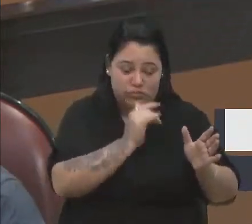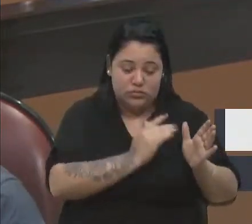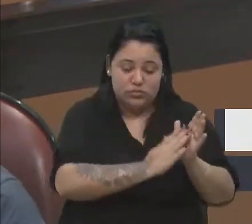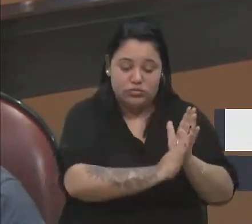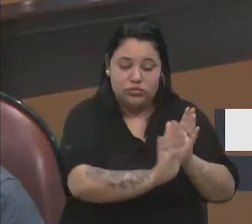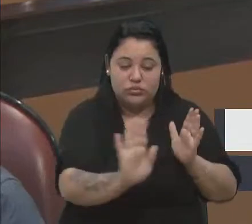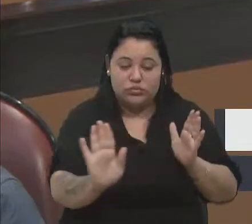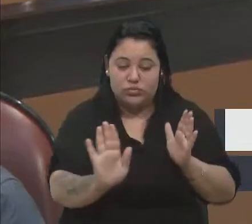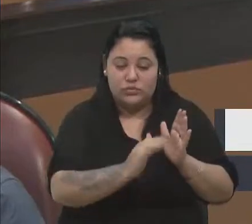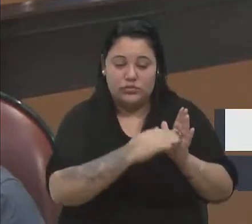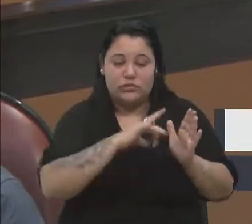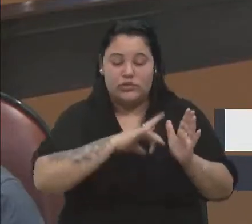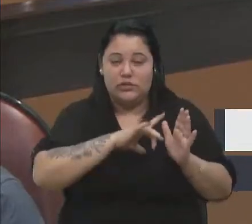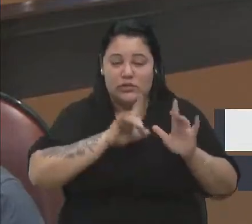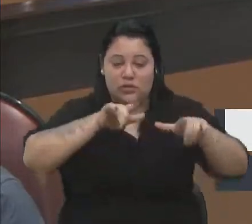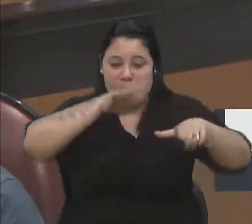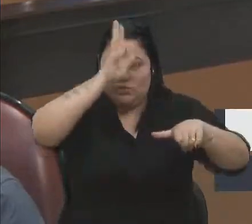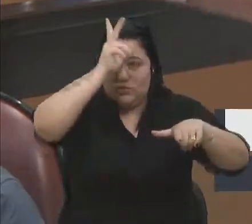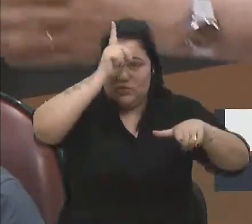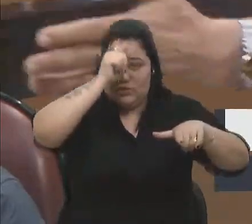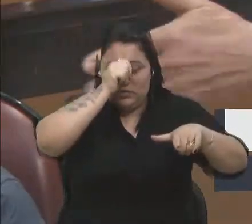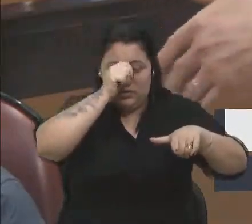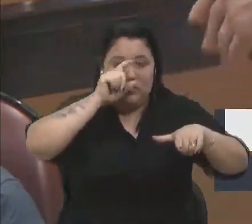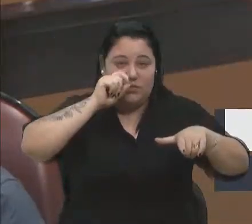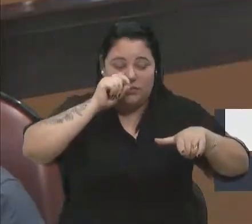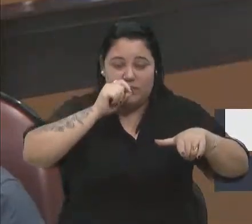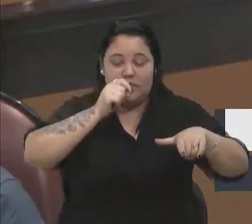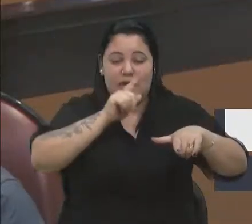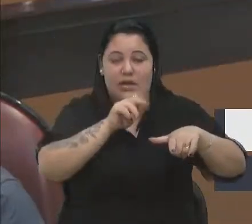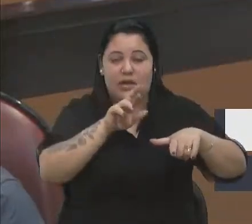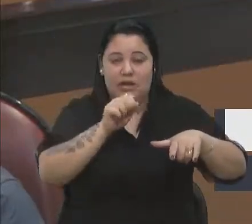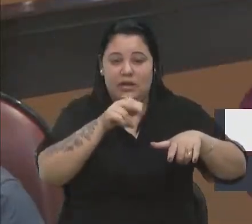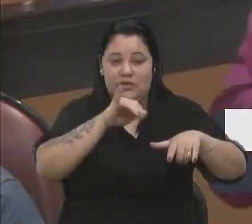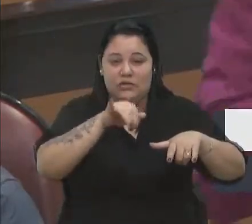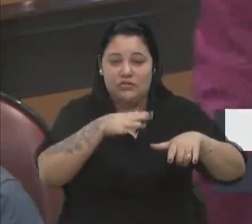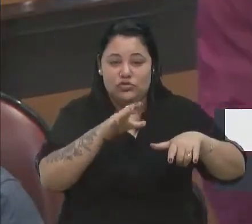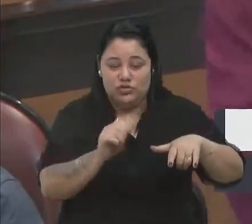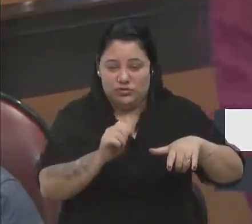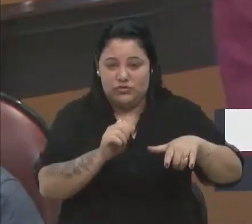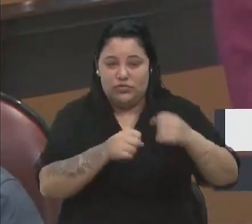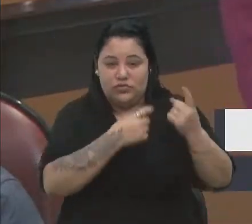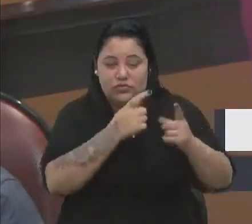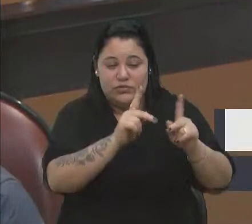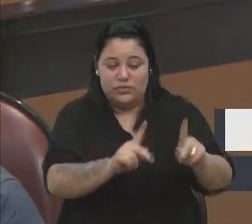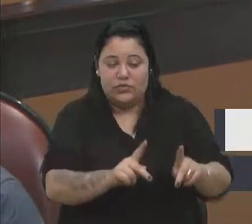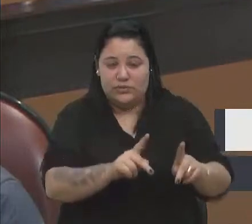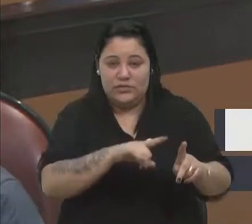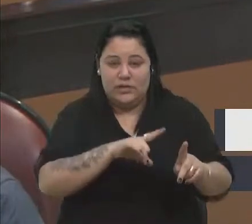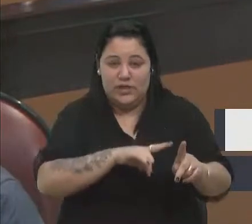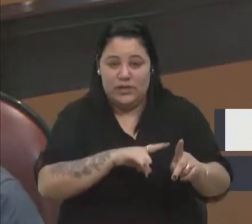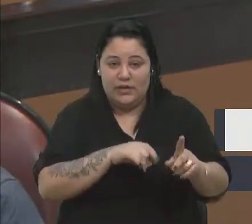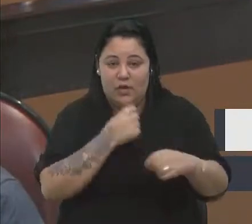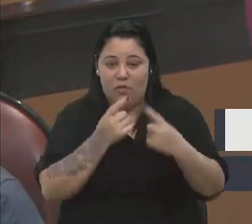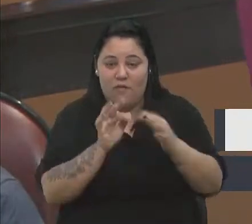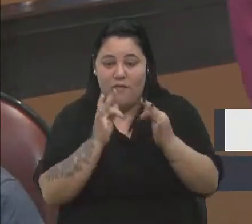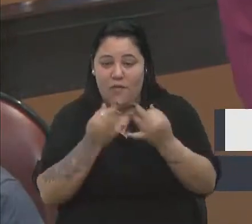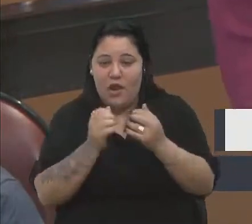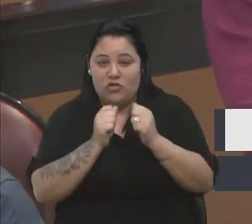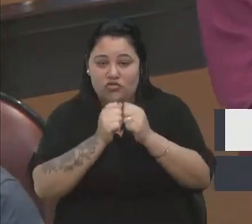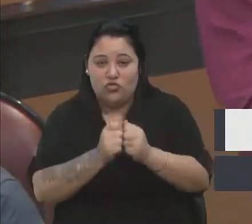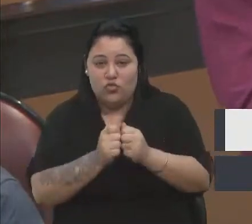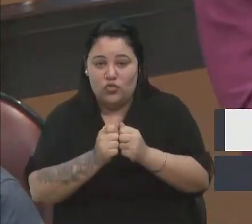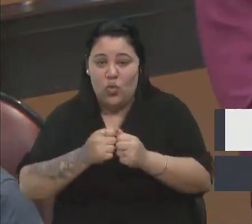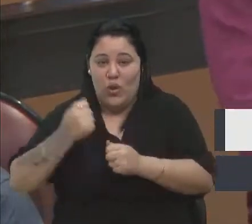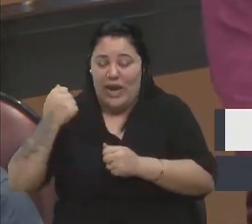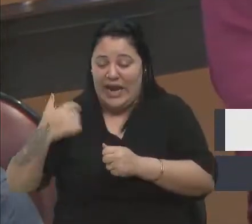Nestor, do Marcelo Dalpico, seis famílias do lado, e outra gente. O custo que o município ia ter para